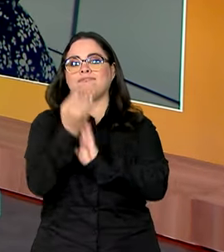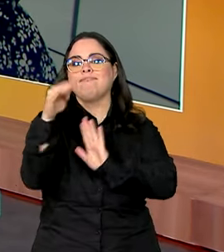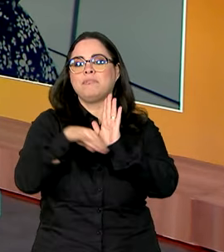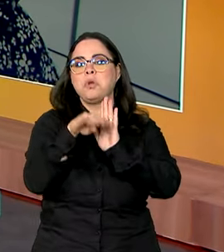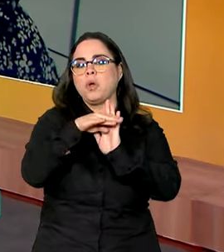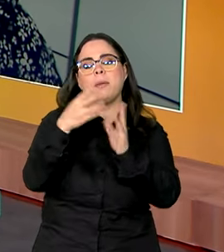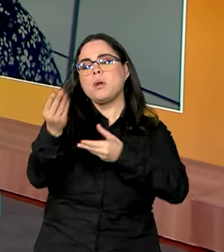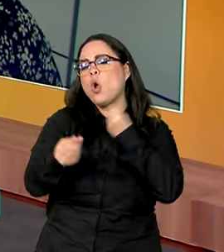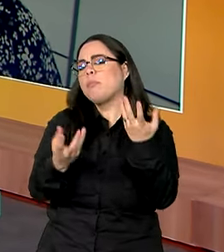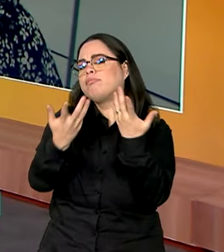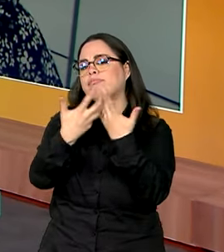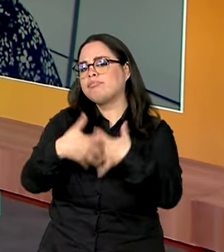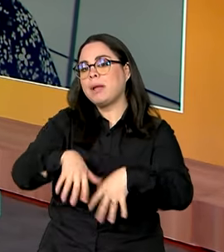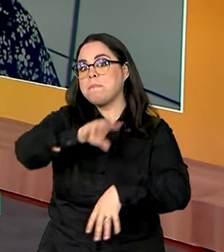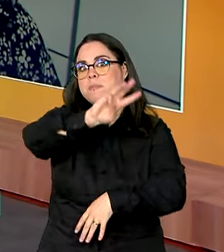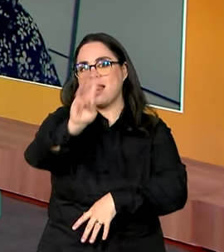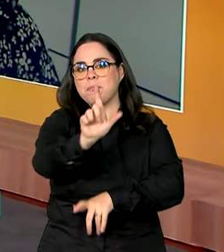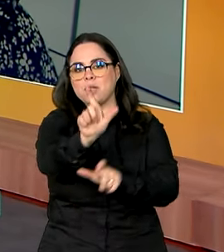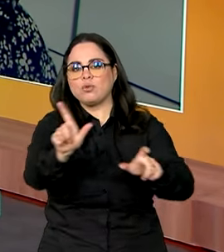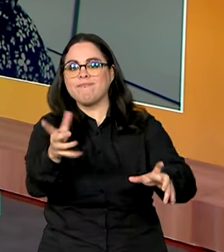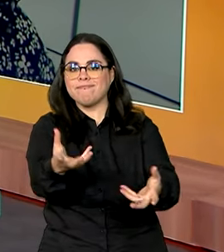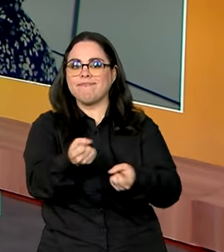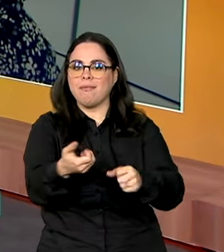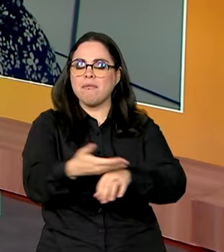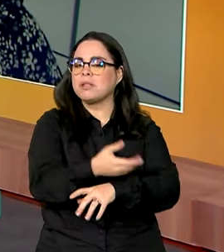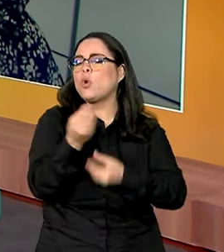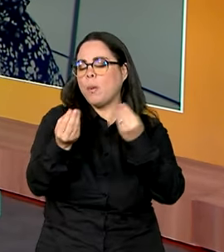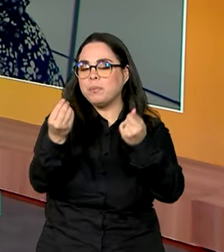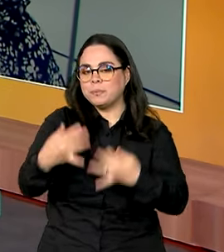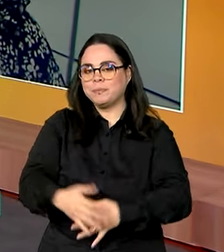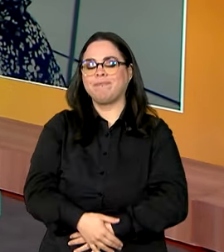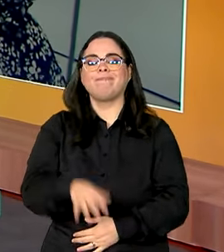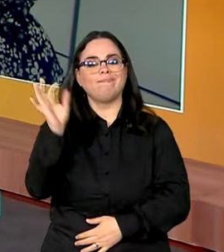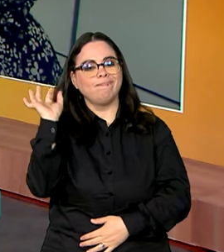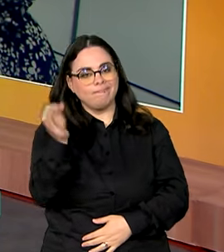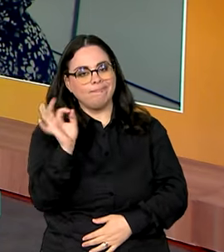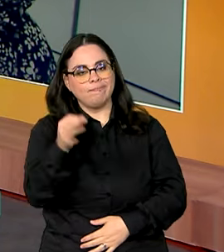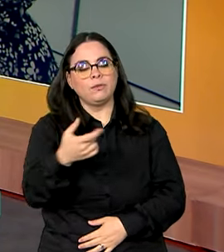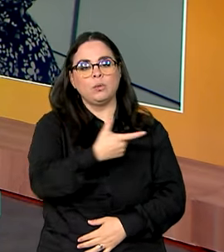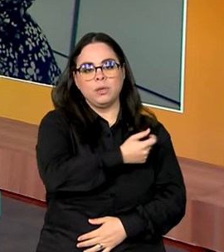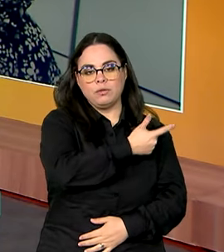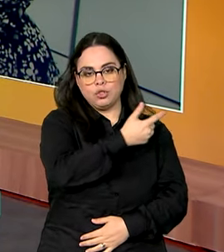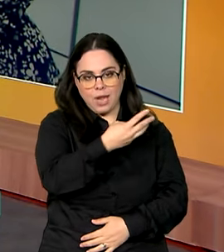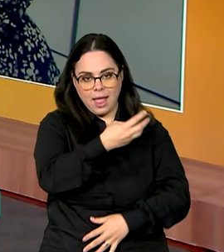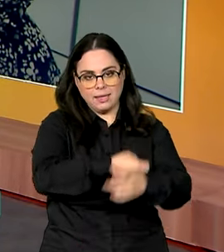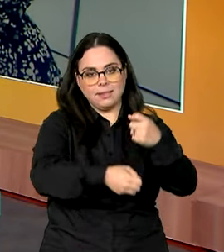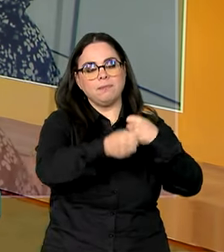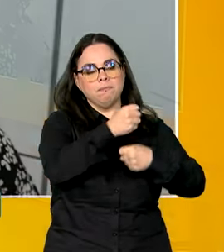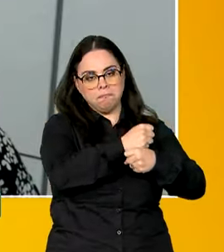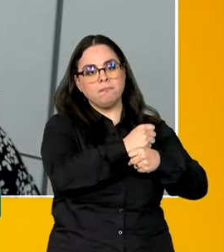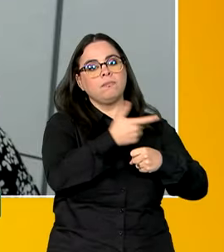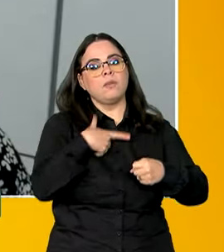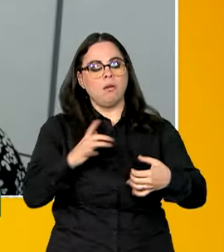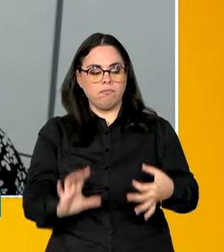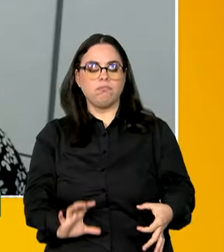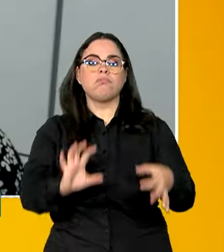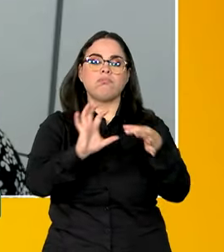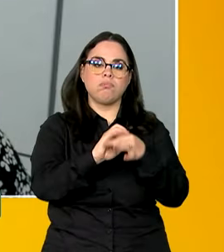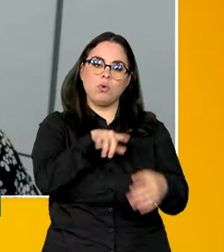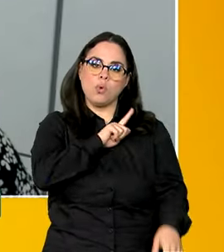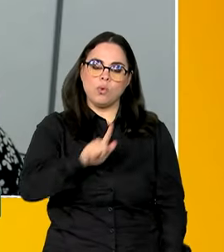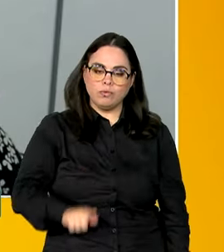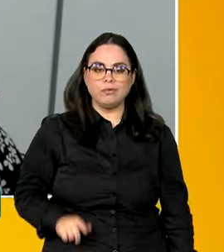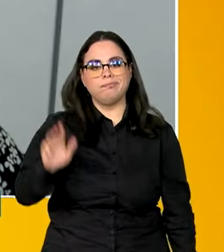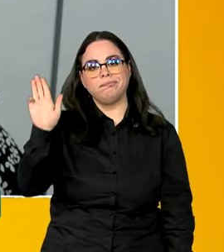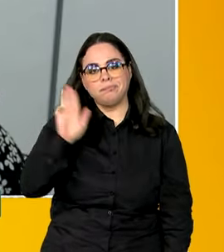programa aí que atende milhares de pessoas. Isso mesmo, em 2023, com o retorno do governo